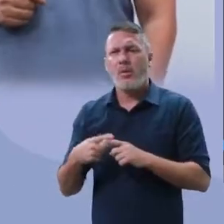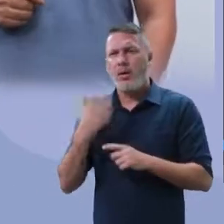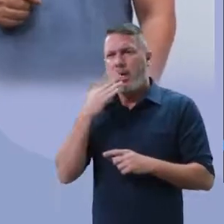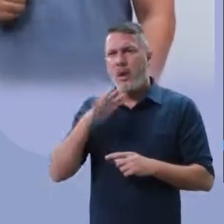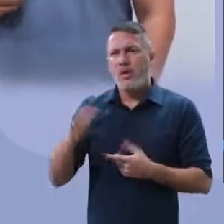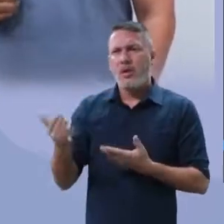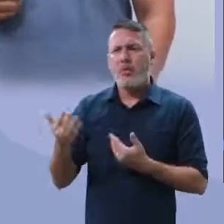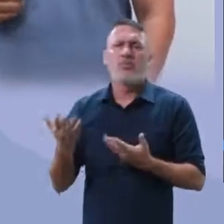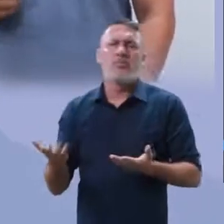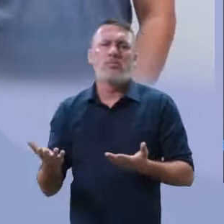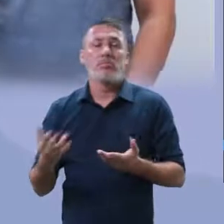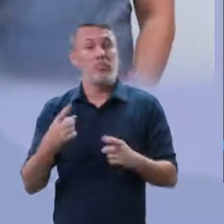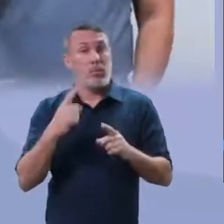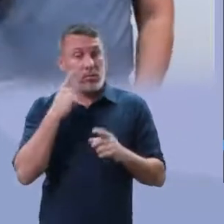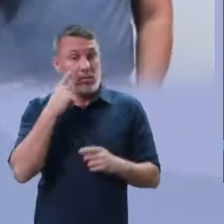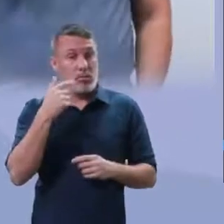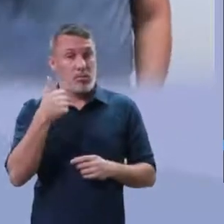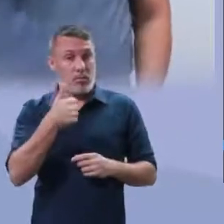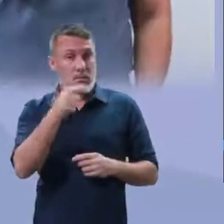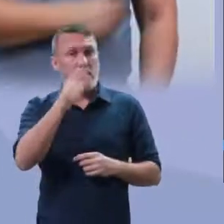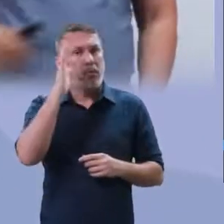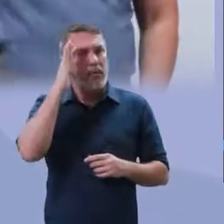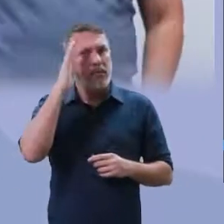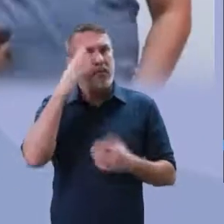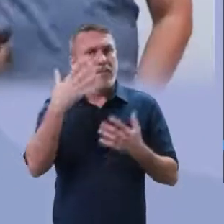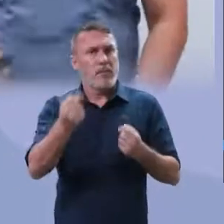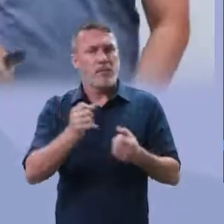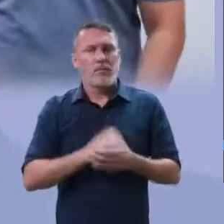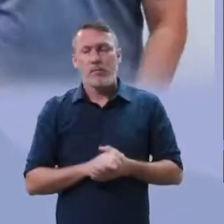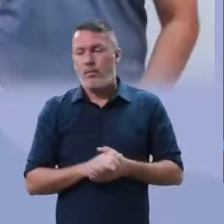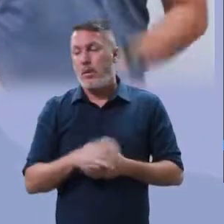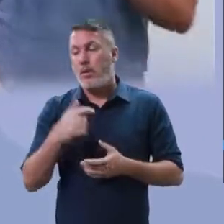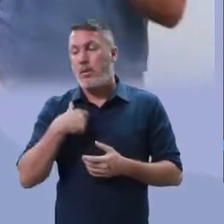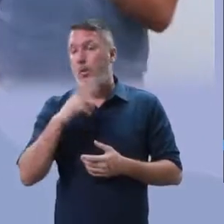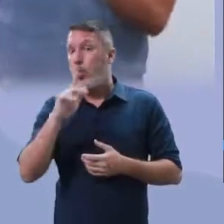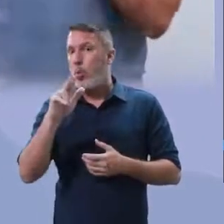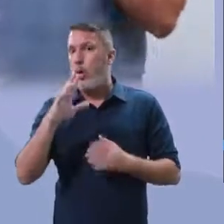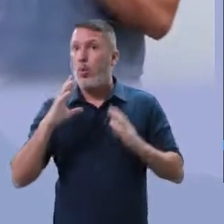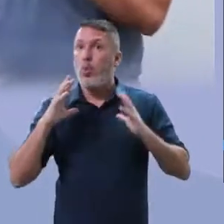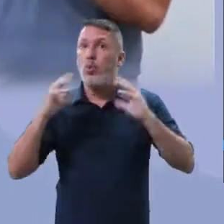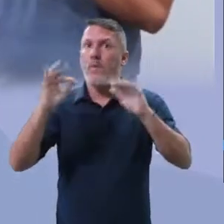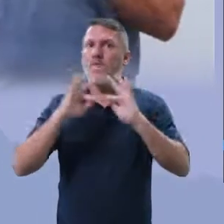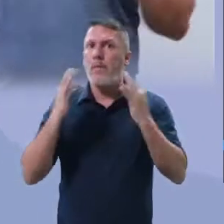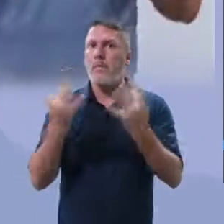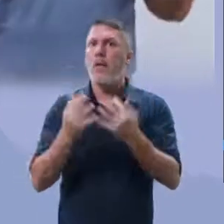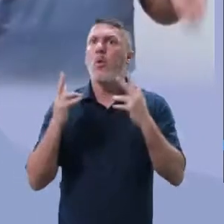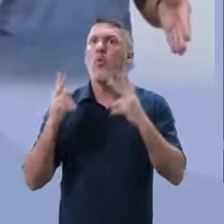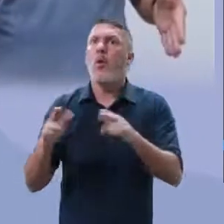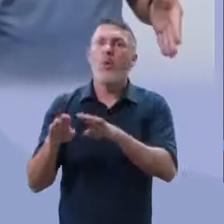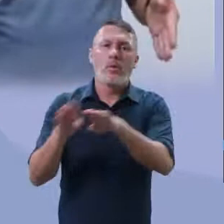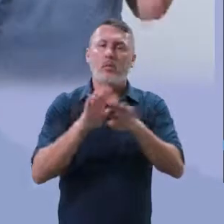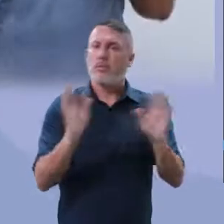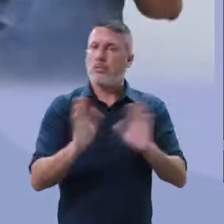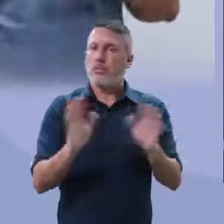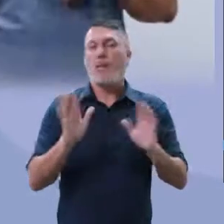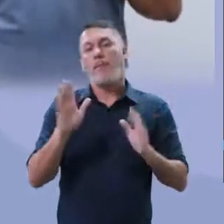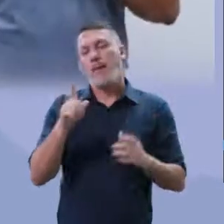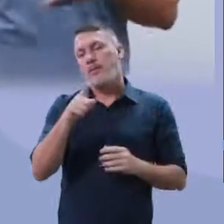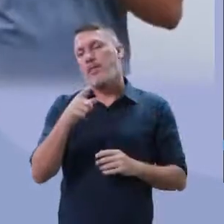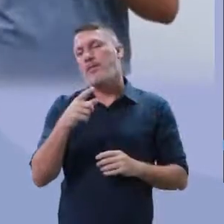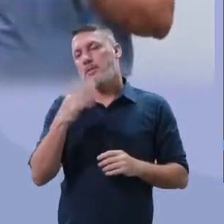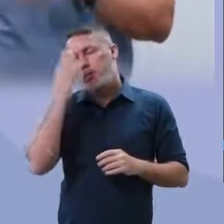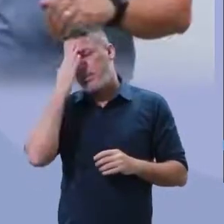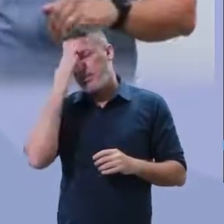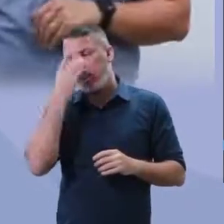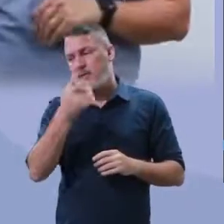assim, professor? Crianças e adolescentes. primeiro ponto, pensa comigo. Não estou falando que isso ocorre em todas as famílias, mas,